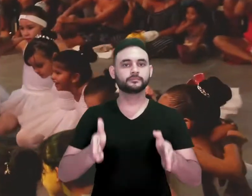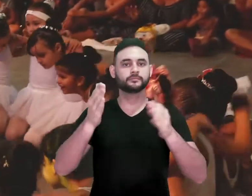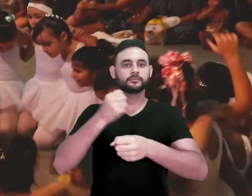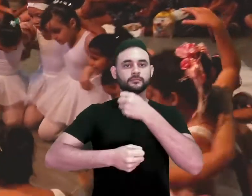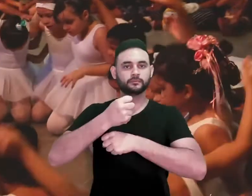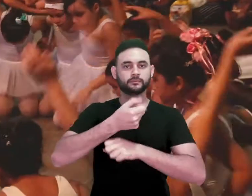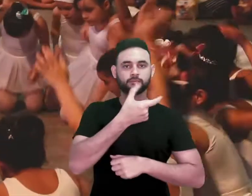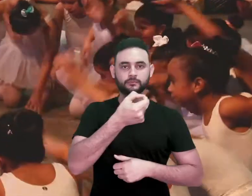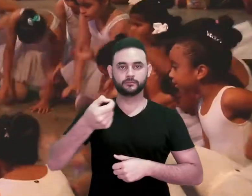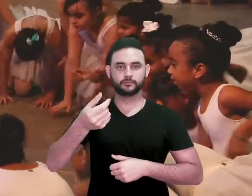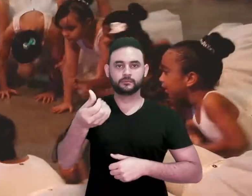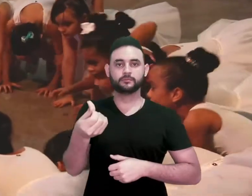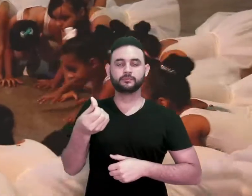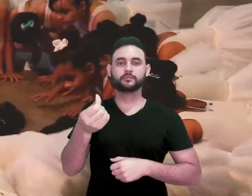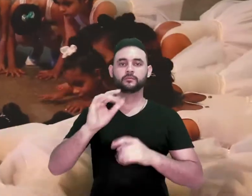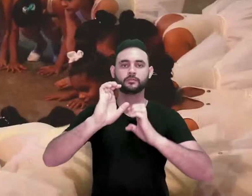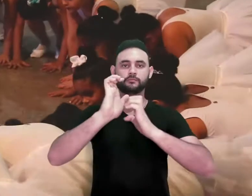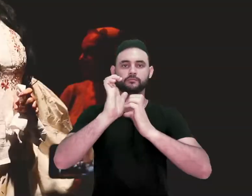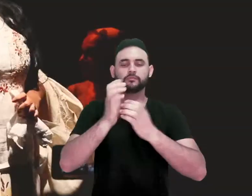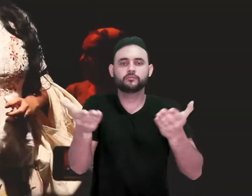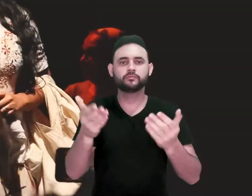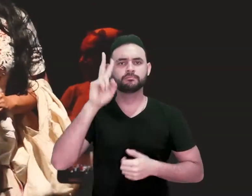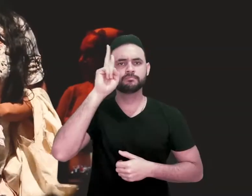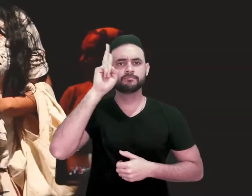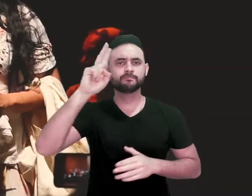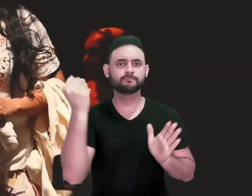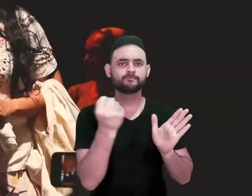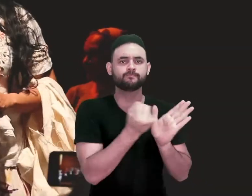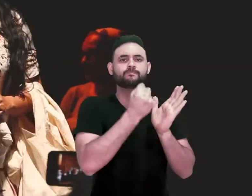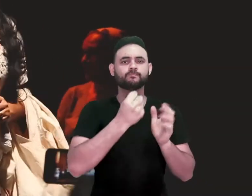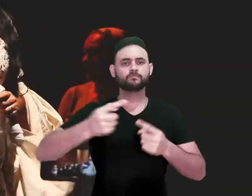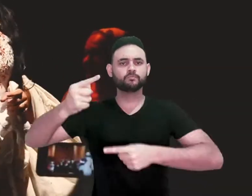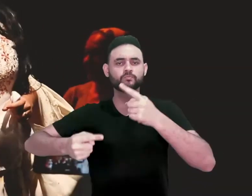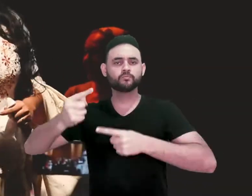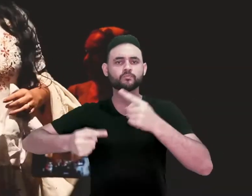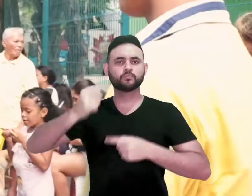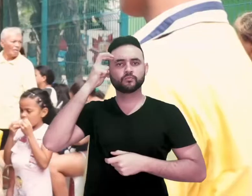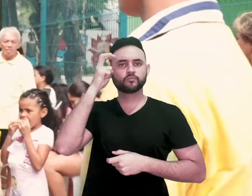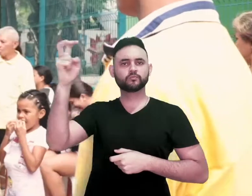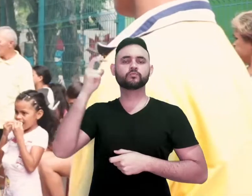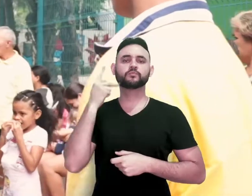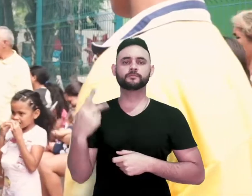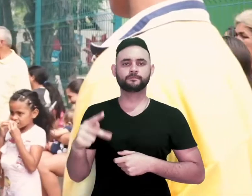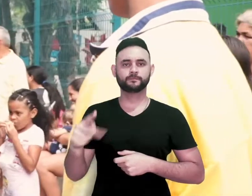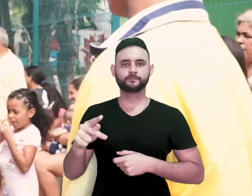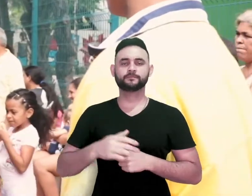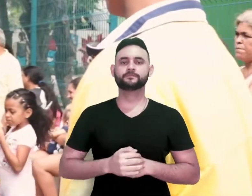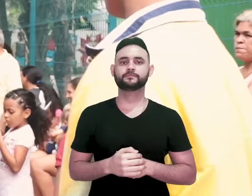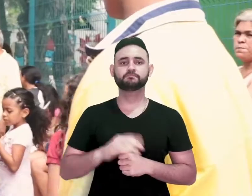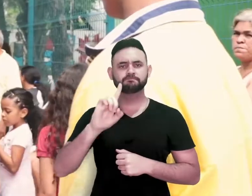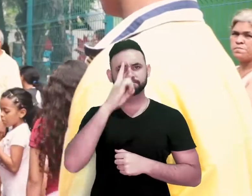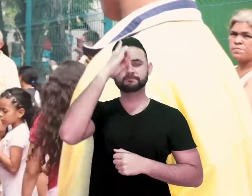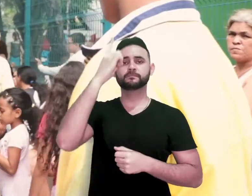Construído em 2006, o Centro Cultural Bom Jardim é considerado um marco nas políticas culturais cearenses. Ele foi